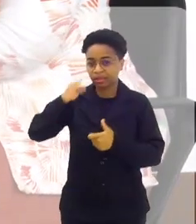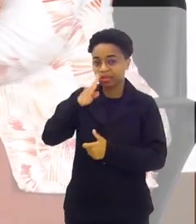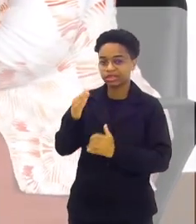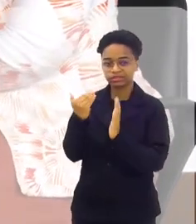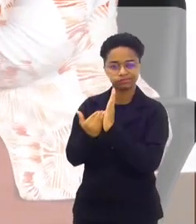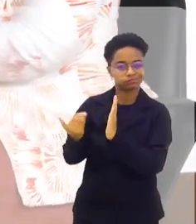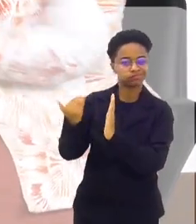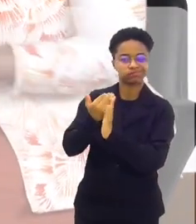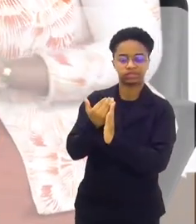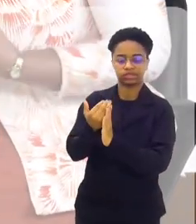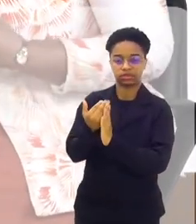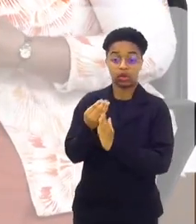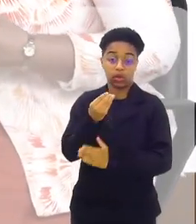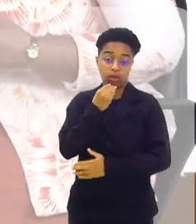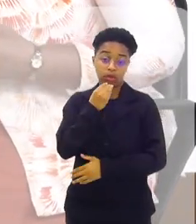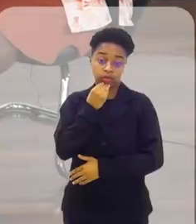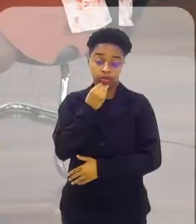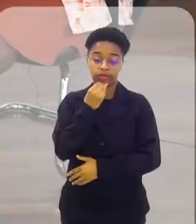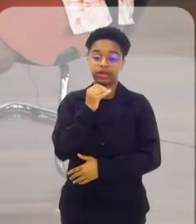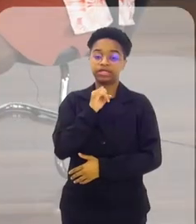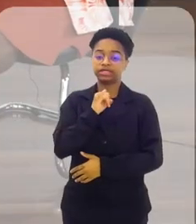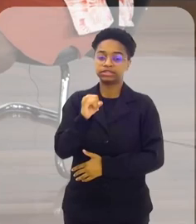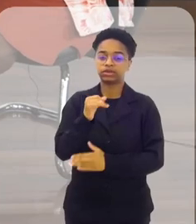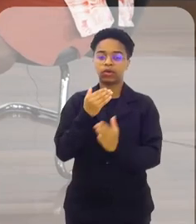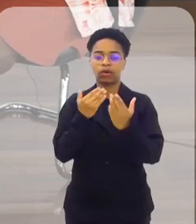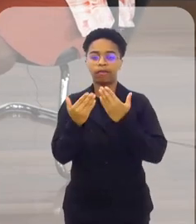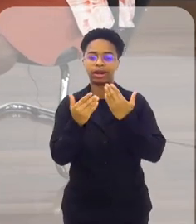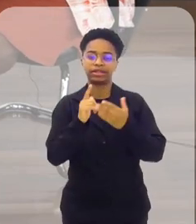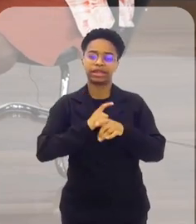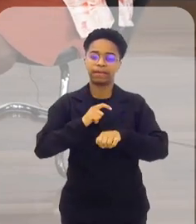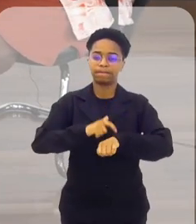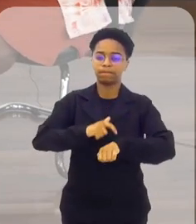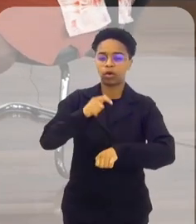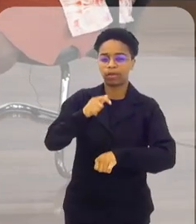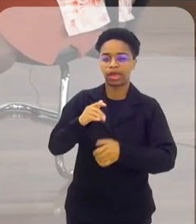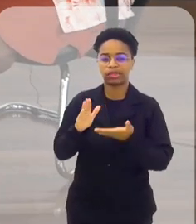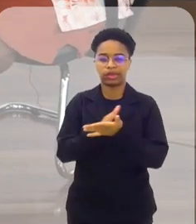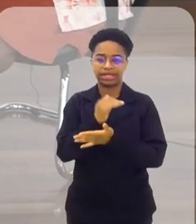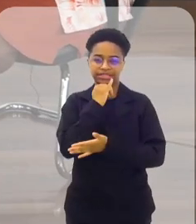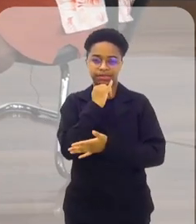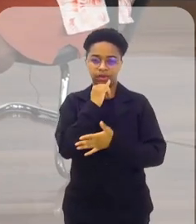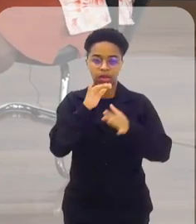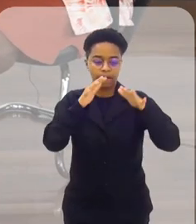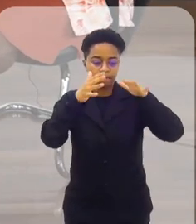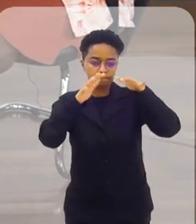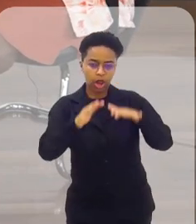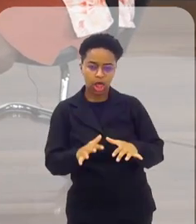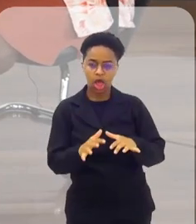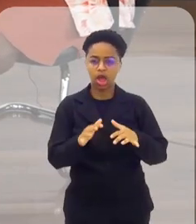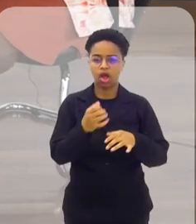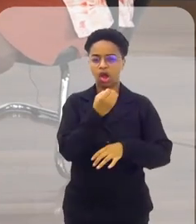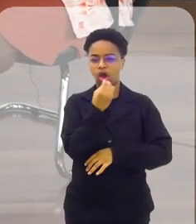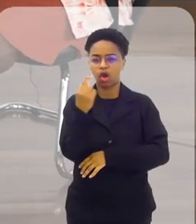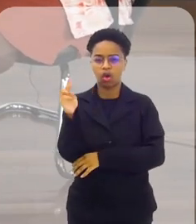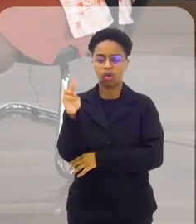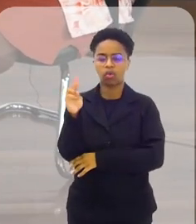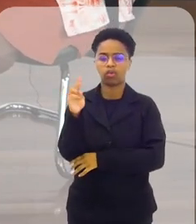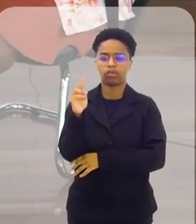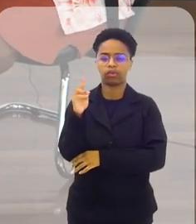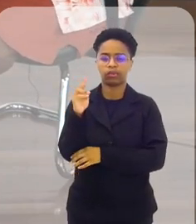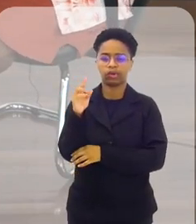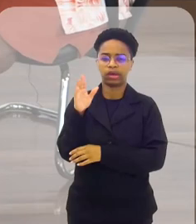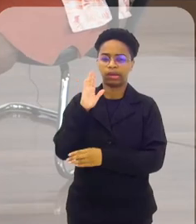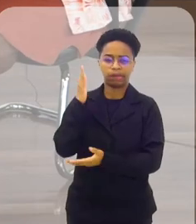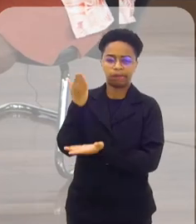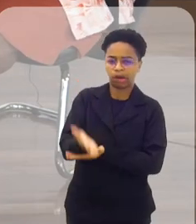tem uma vertente para momentos específicos de desastres, sejam ambientais, sejam